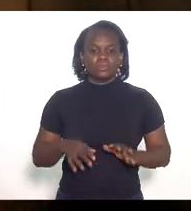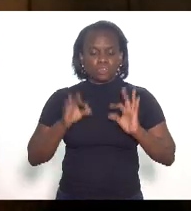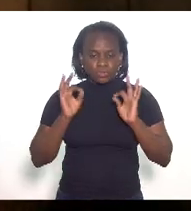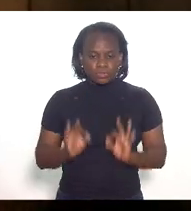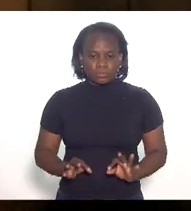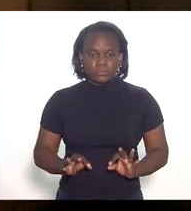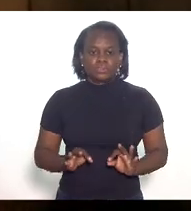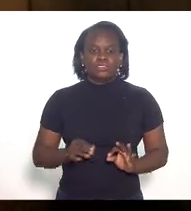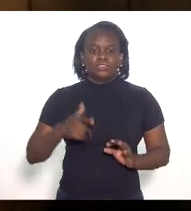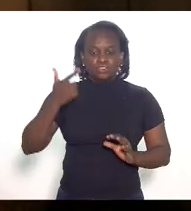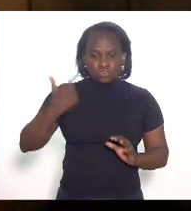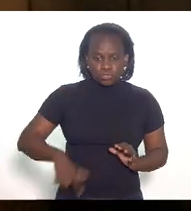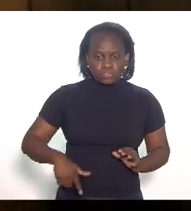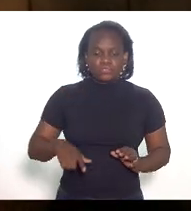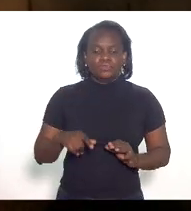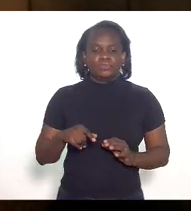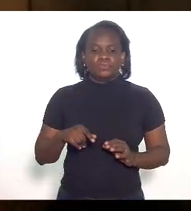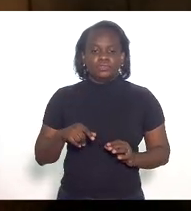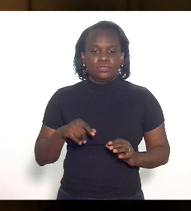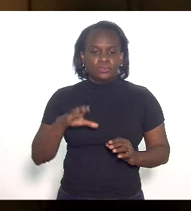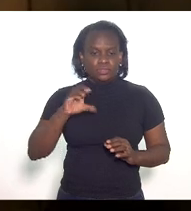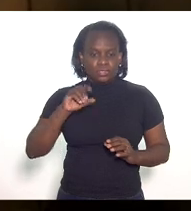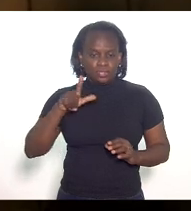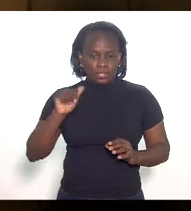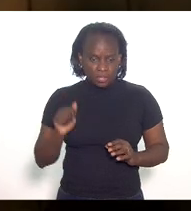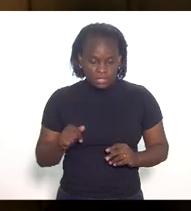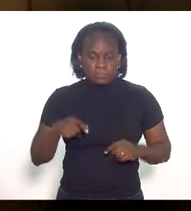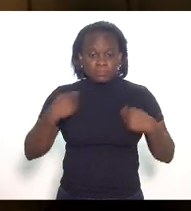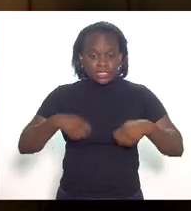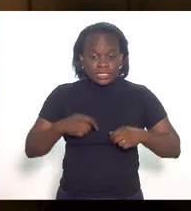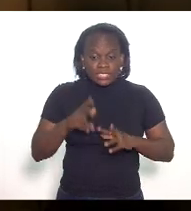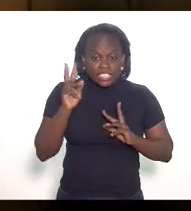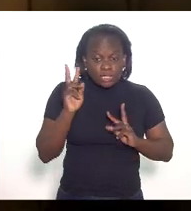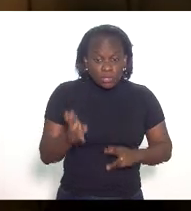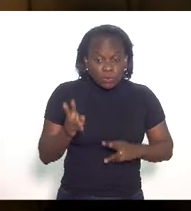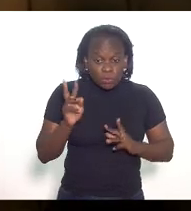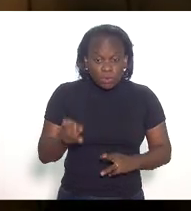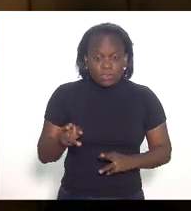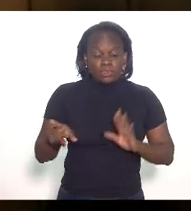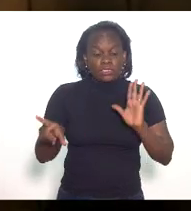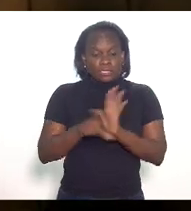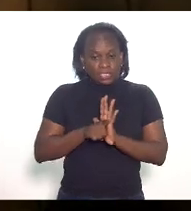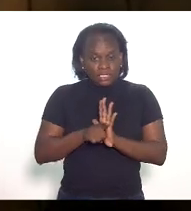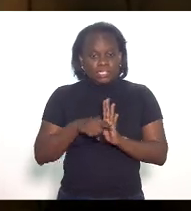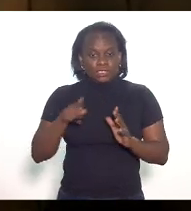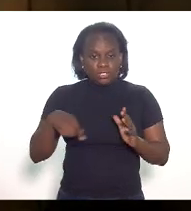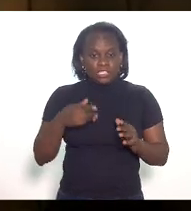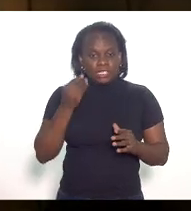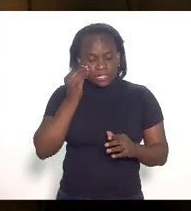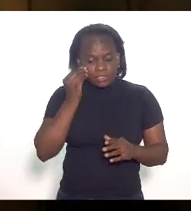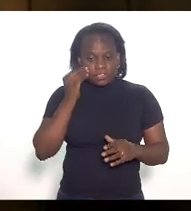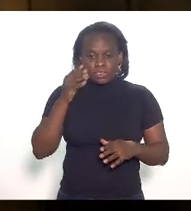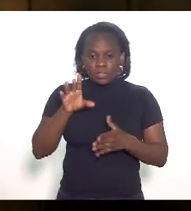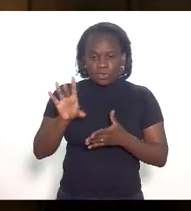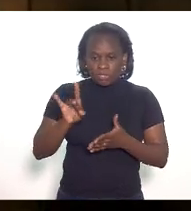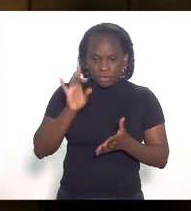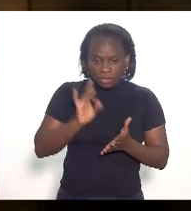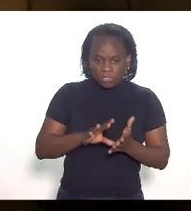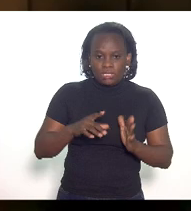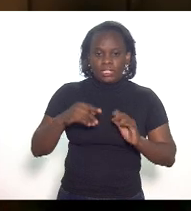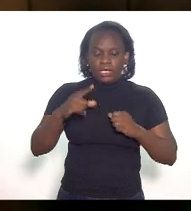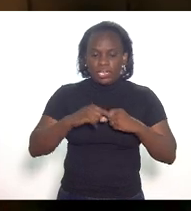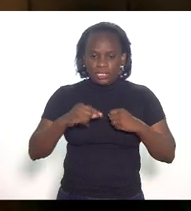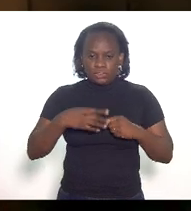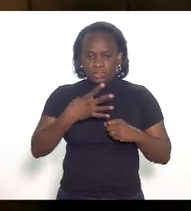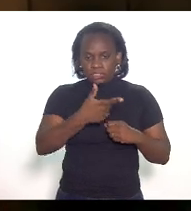confirmando ratificando novamente que a cola tem que ser idêntica a lei que a gente está pretendendo colar no caso aqui os artigos